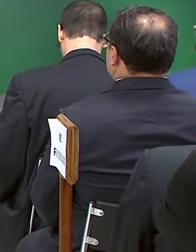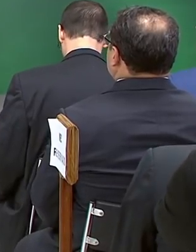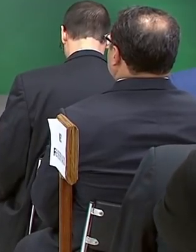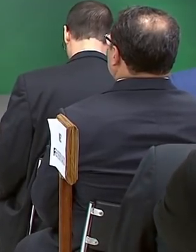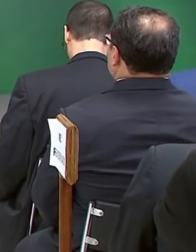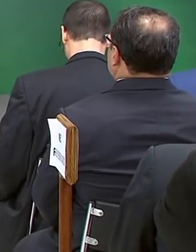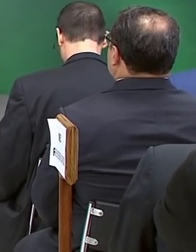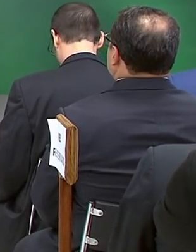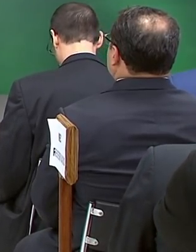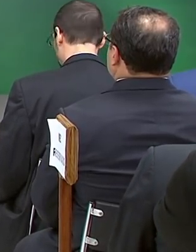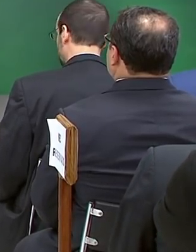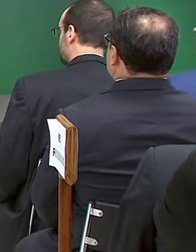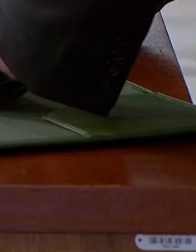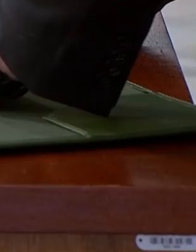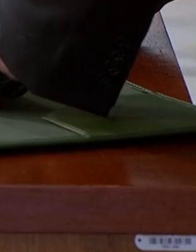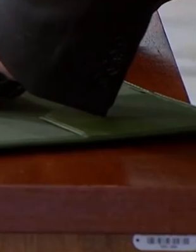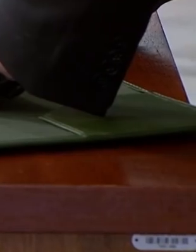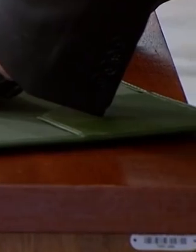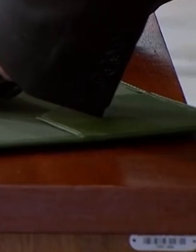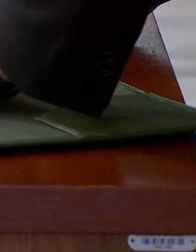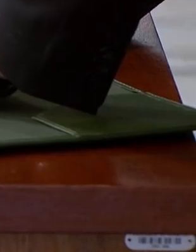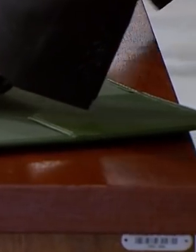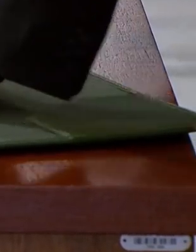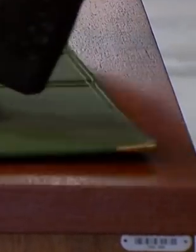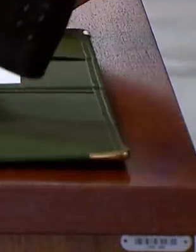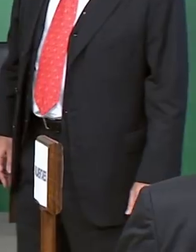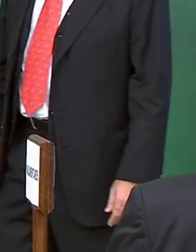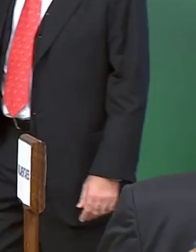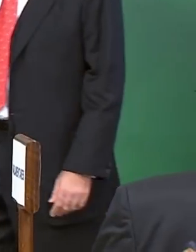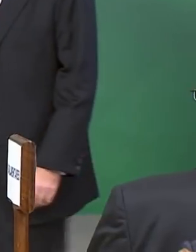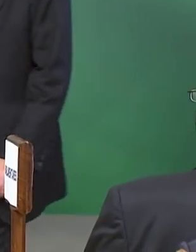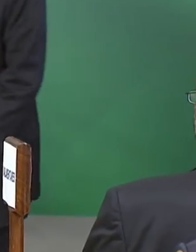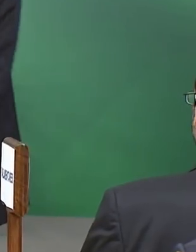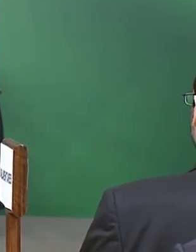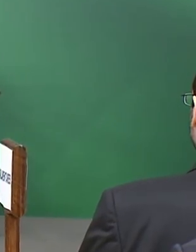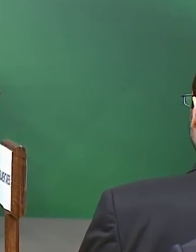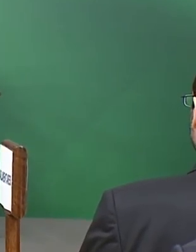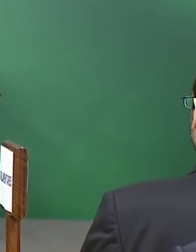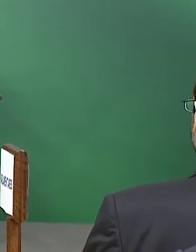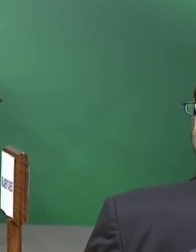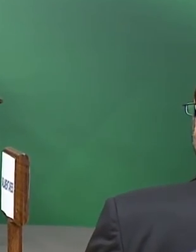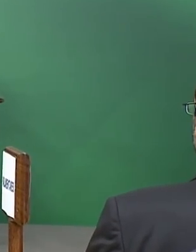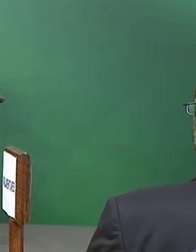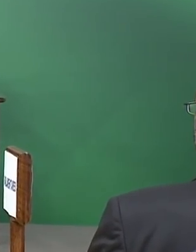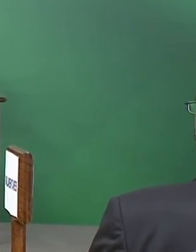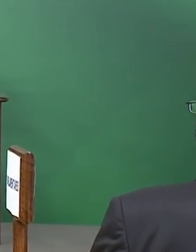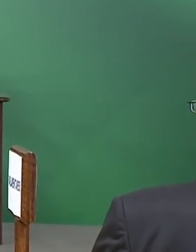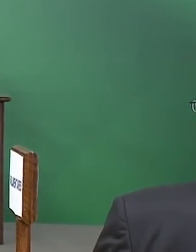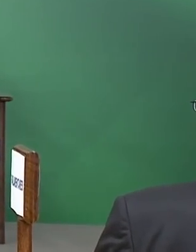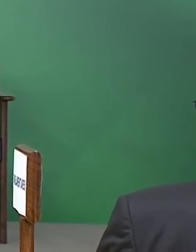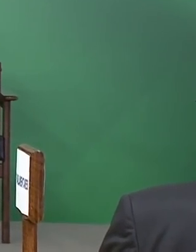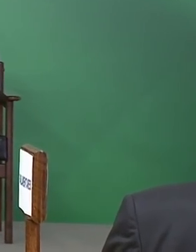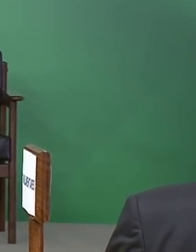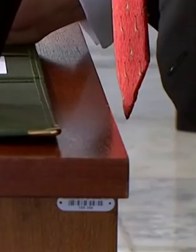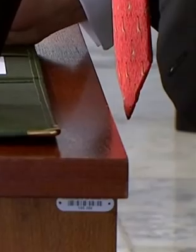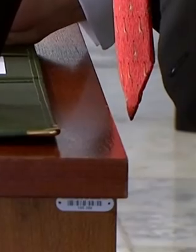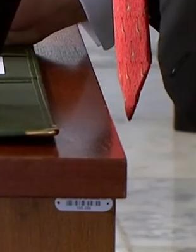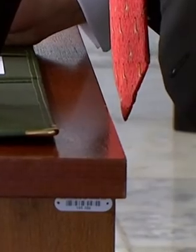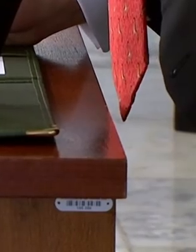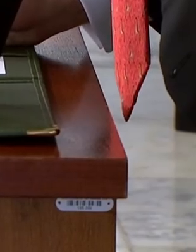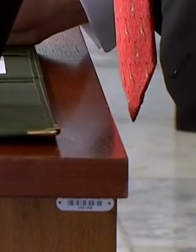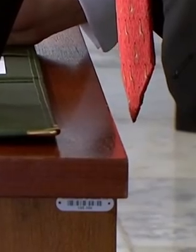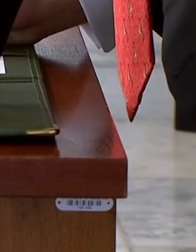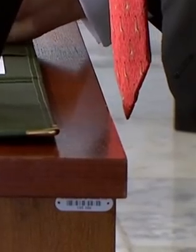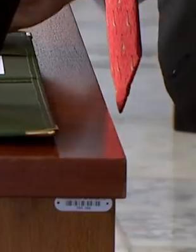Melhorar a qualidade da educação no país, usando de forma mais eficiente os recursos que já estão disponíveis para o